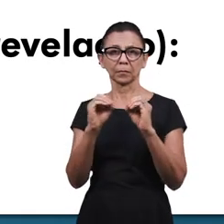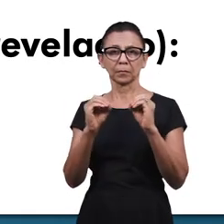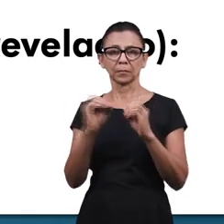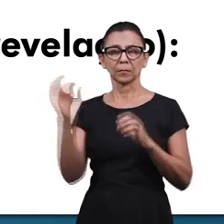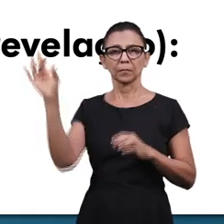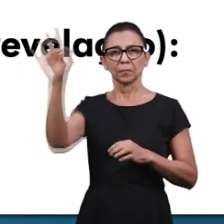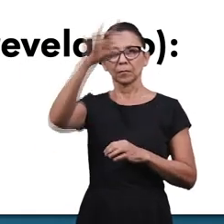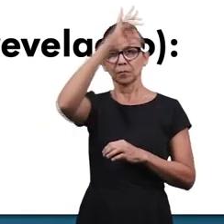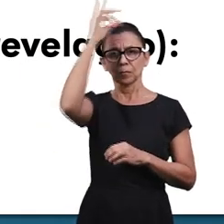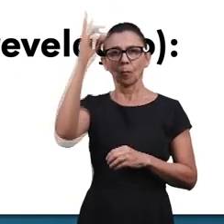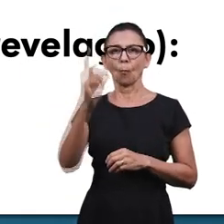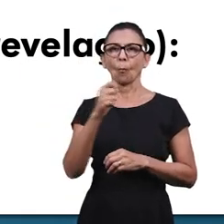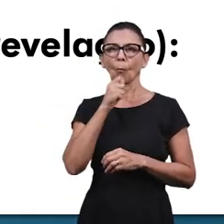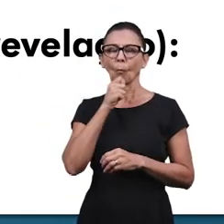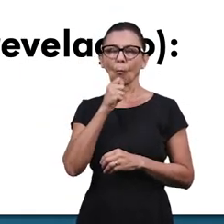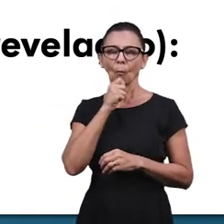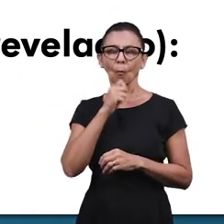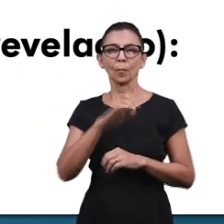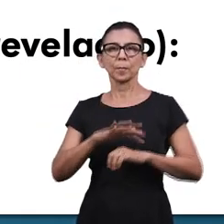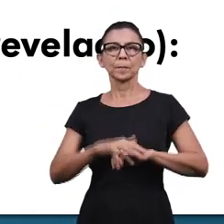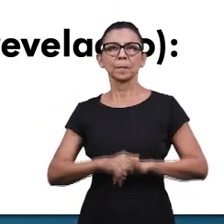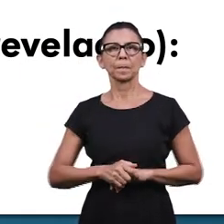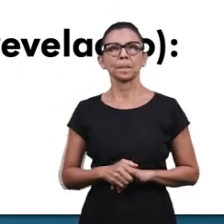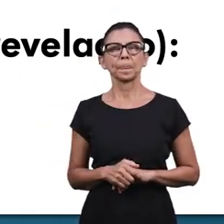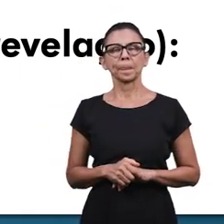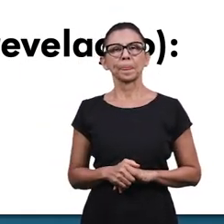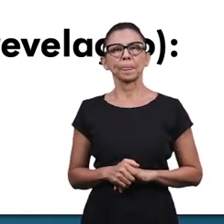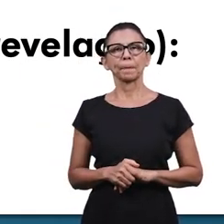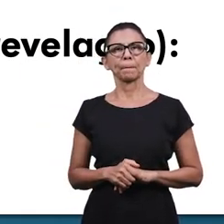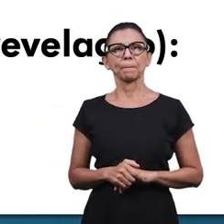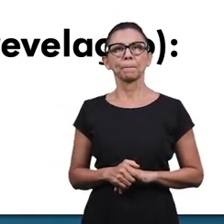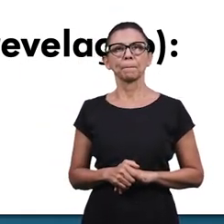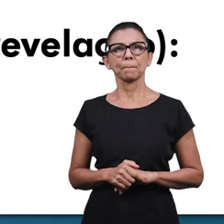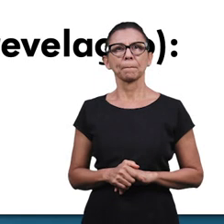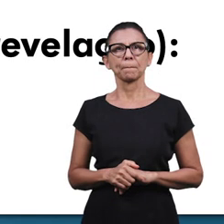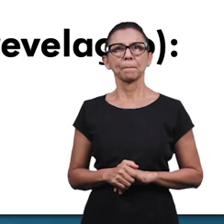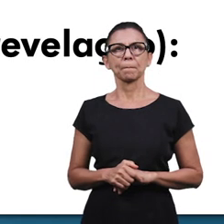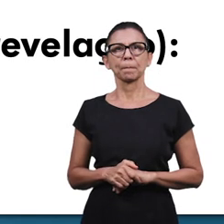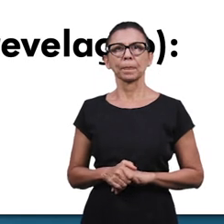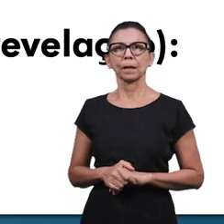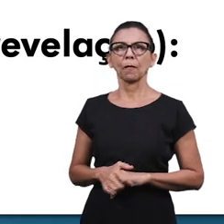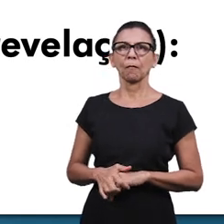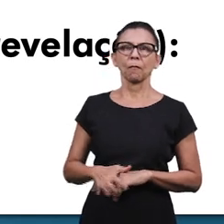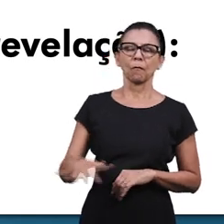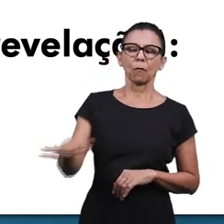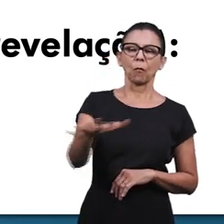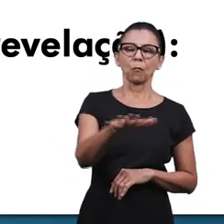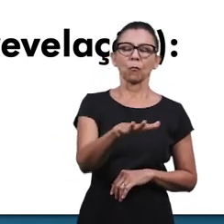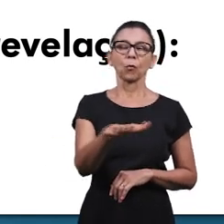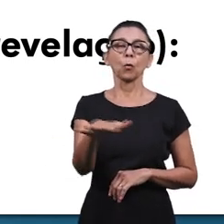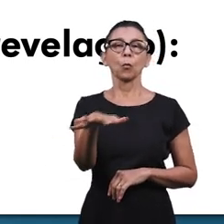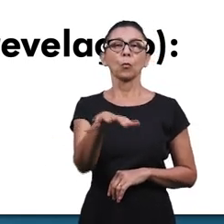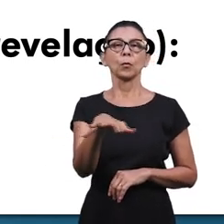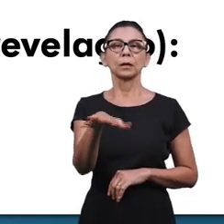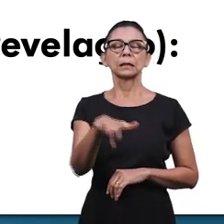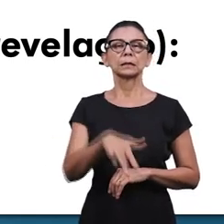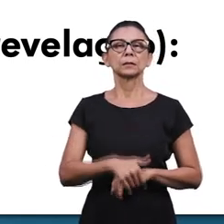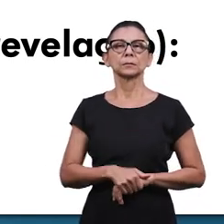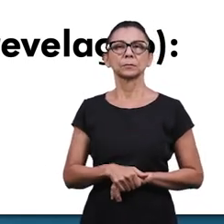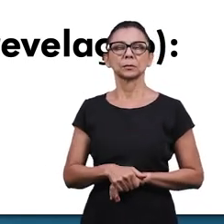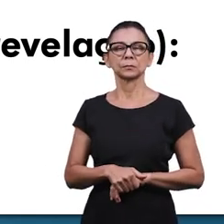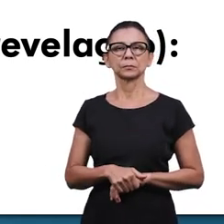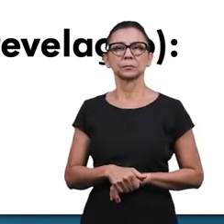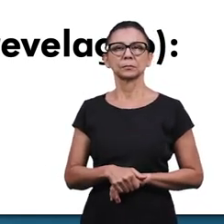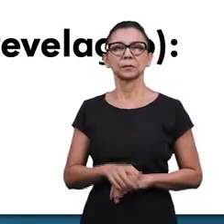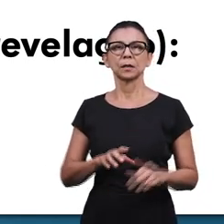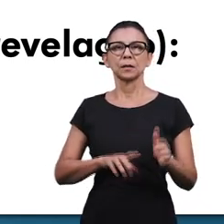pergunta 3, a pergunta é a seguinte. Qual foi o campo? Então, a letra correspondente da primeira, da